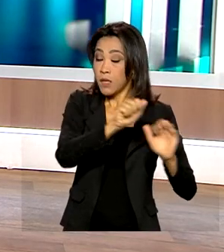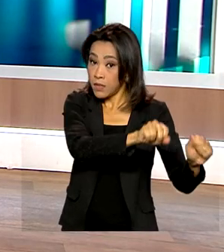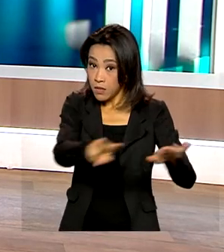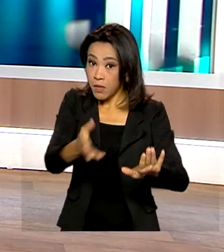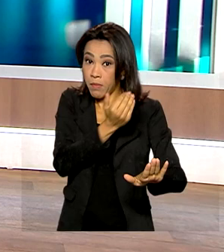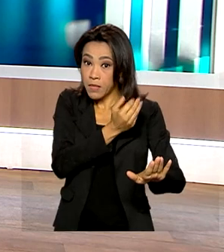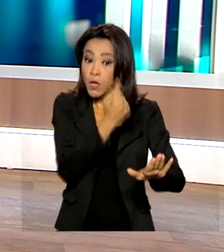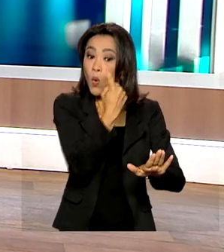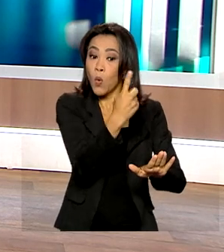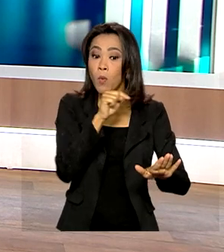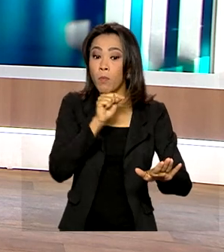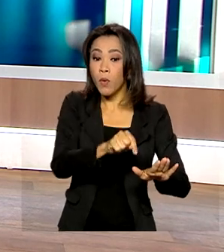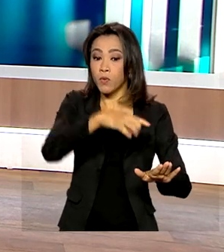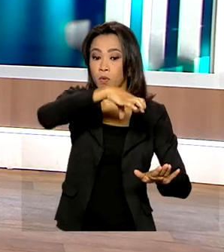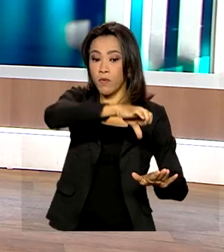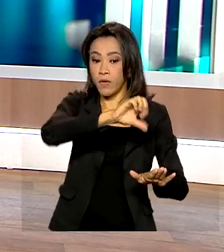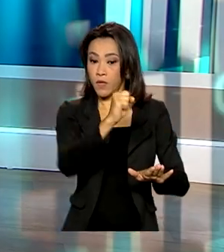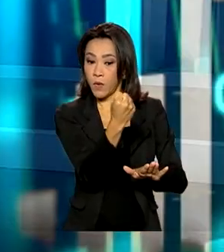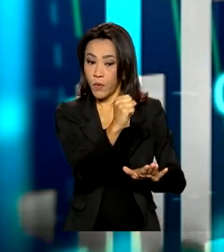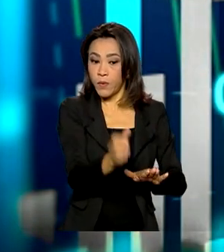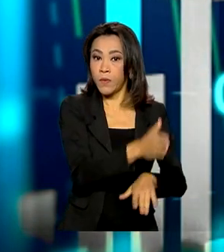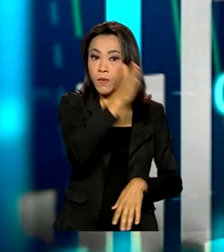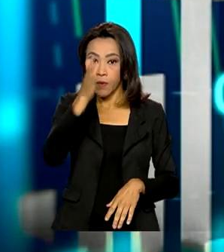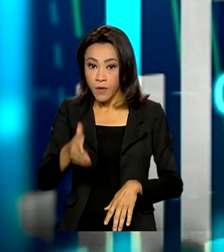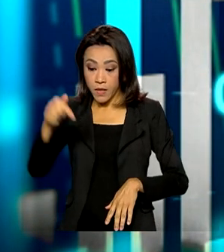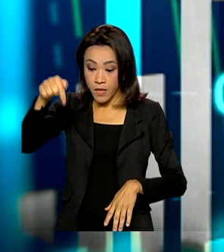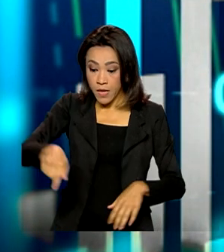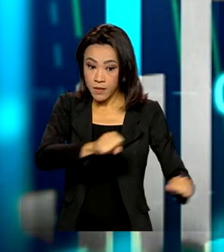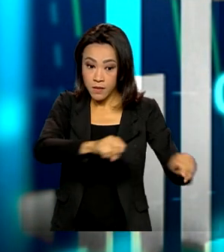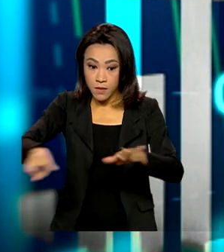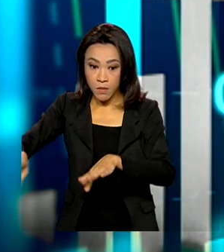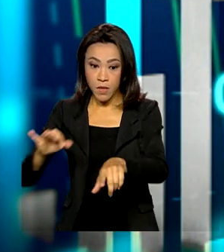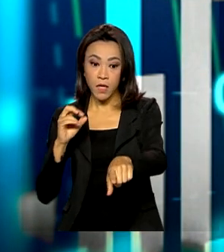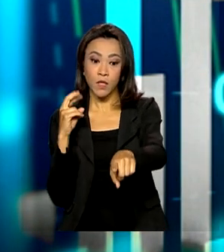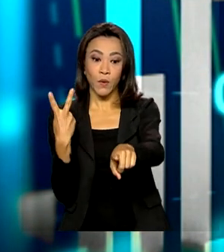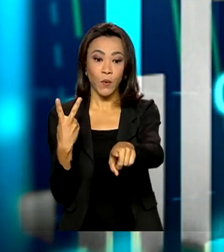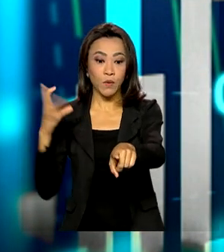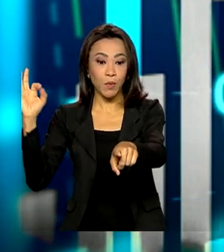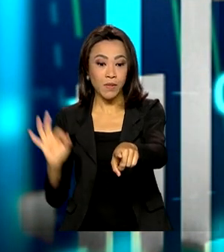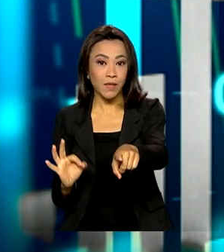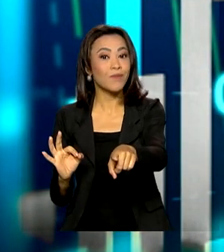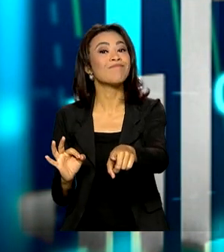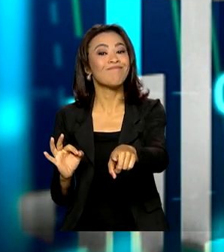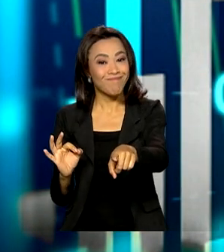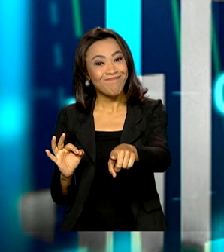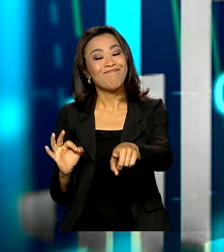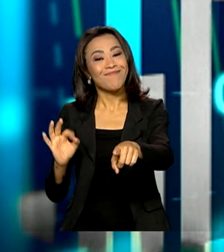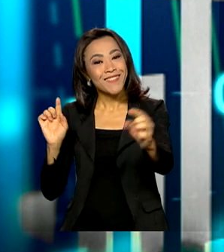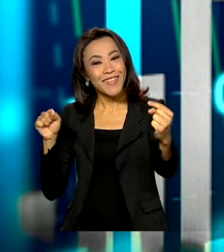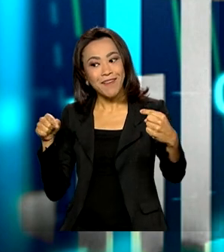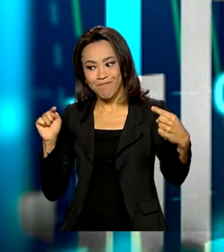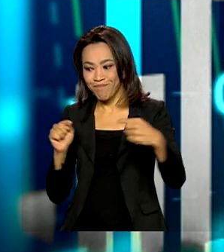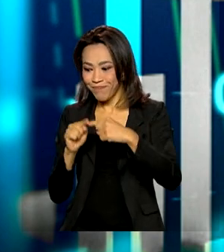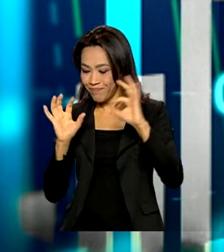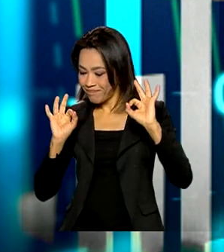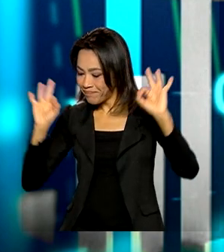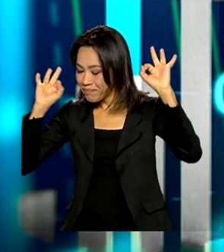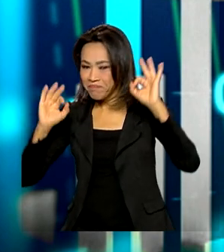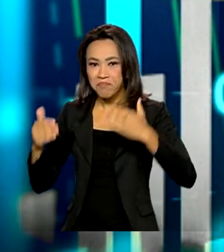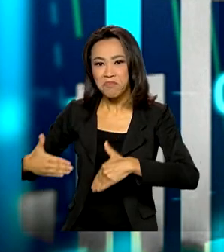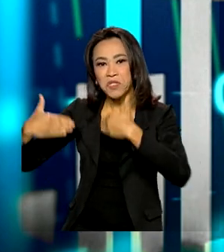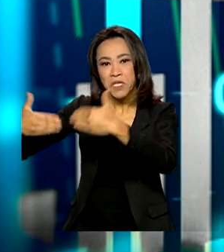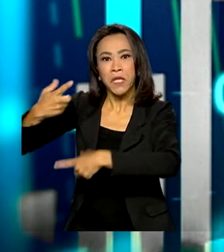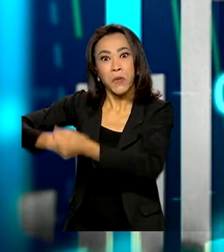,98%, próxima da atual e agora essa semana fechou então em 2%, convergindo, portanto, com a expectativa do Ministério da Economia,